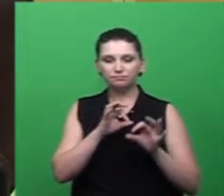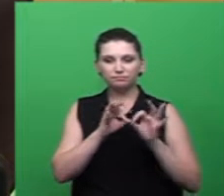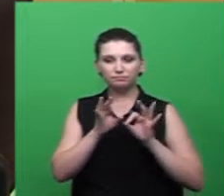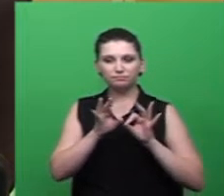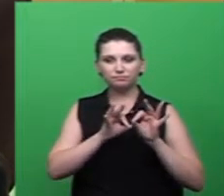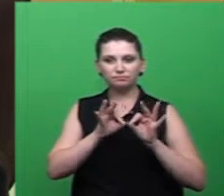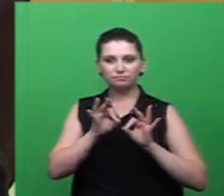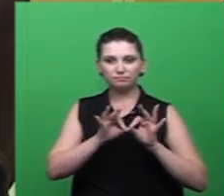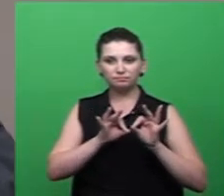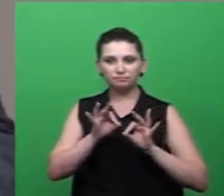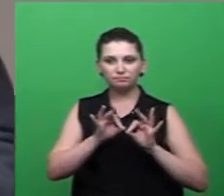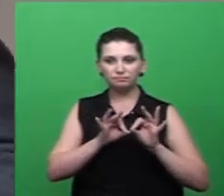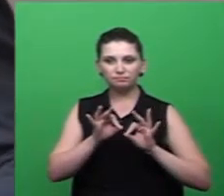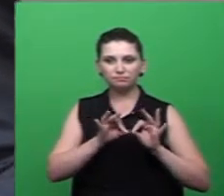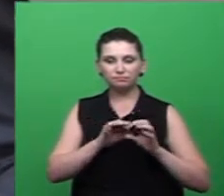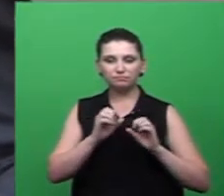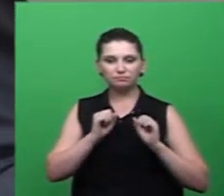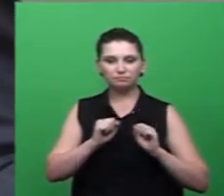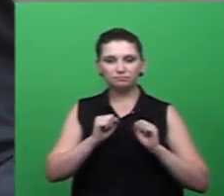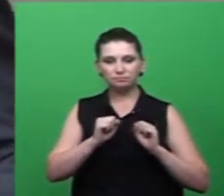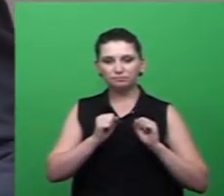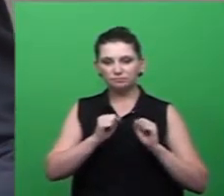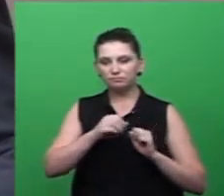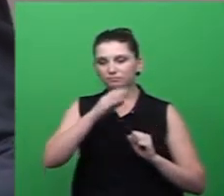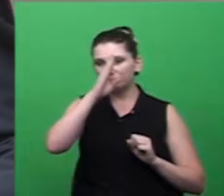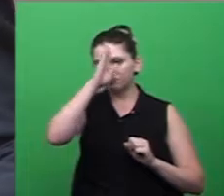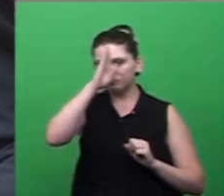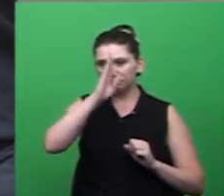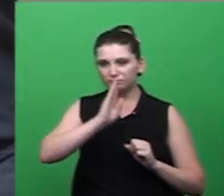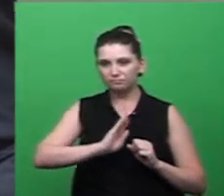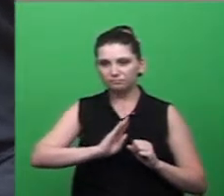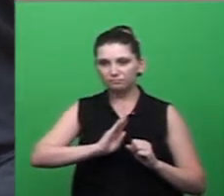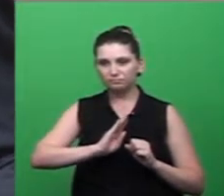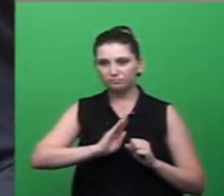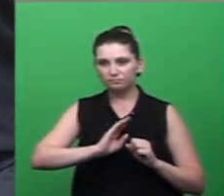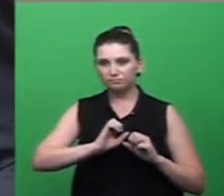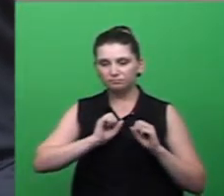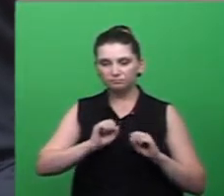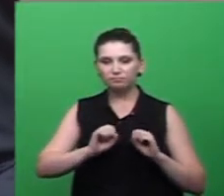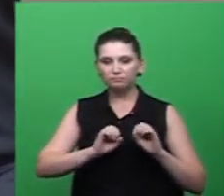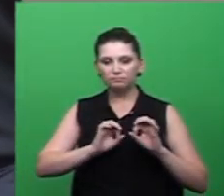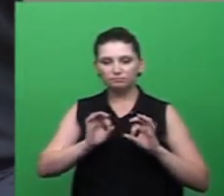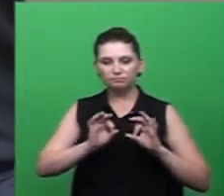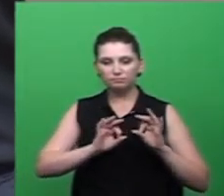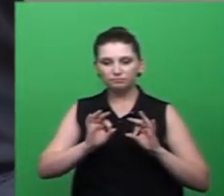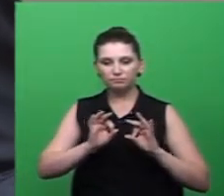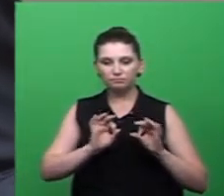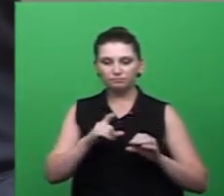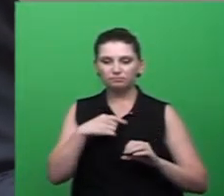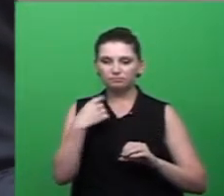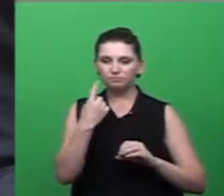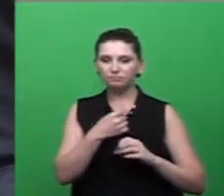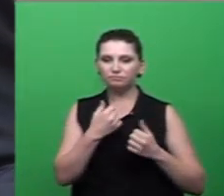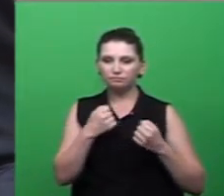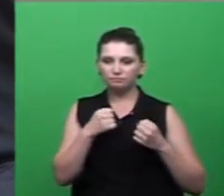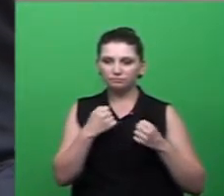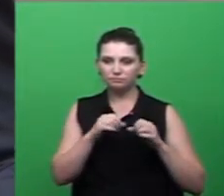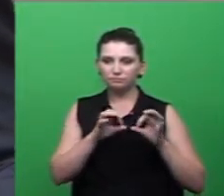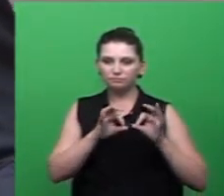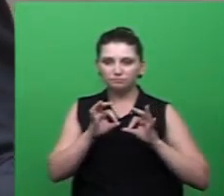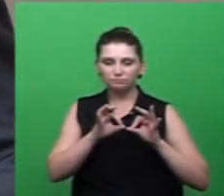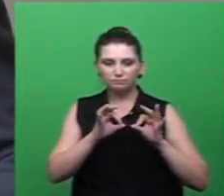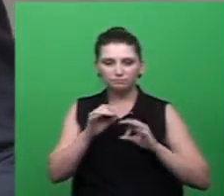ambiente que permite gratuitamente a deposição correta de todos esses materiais